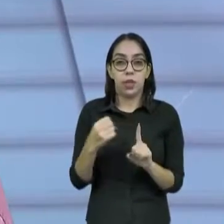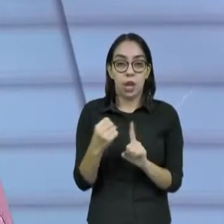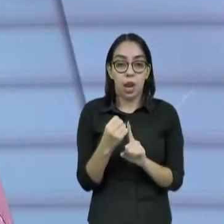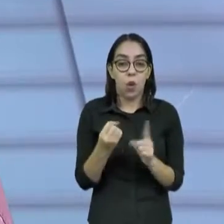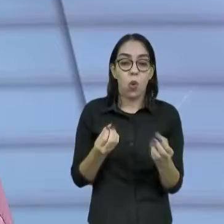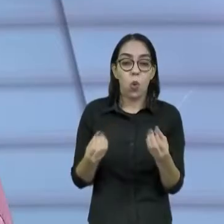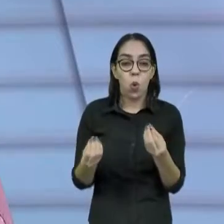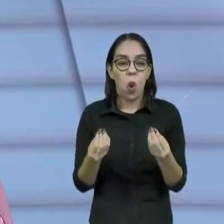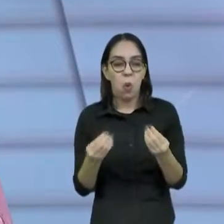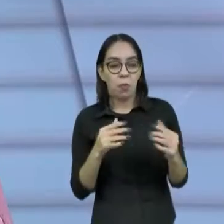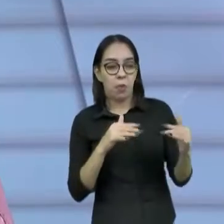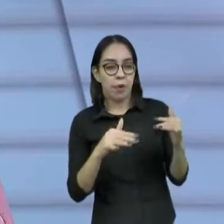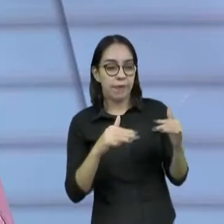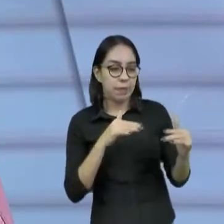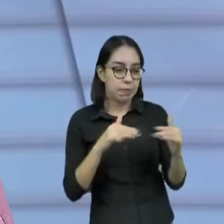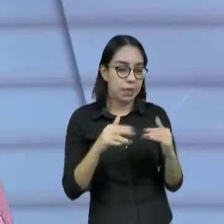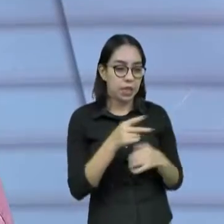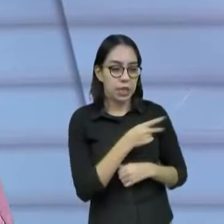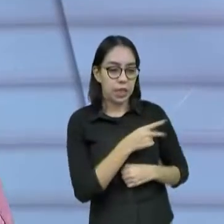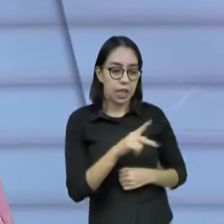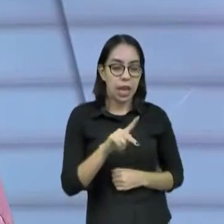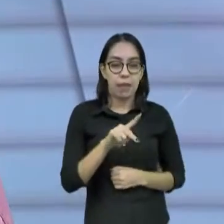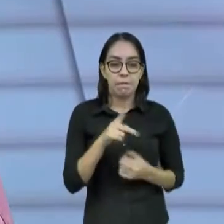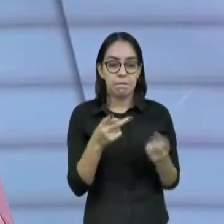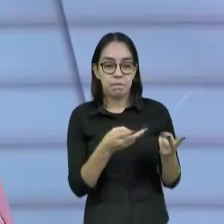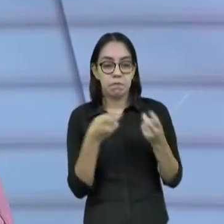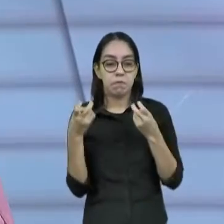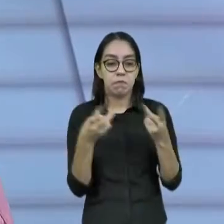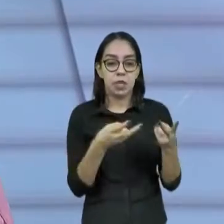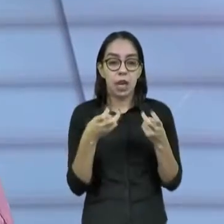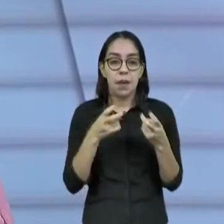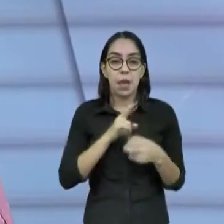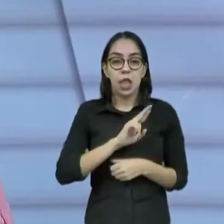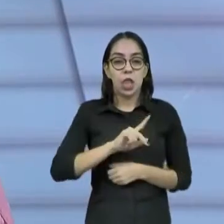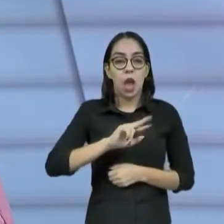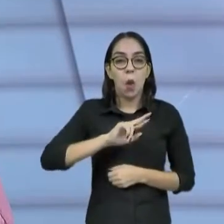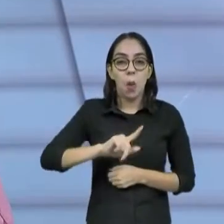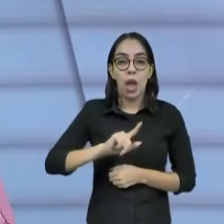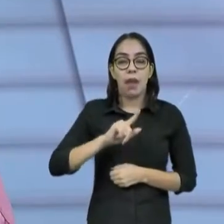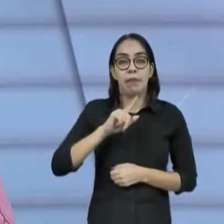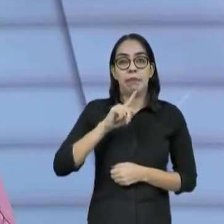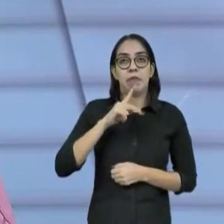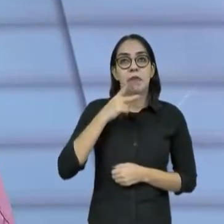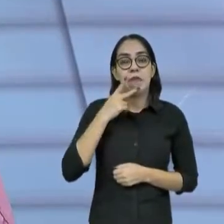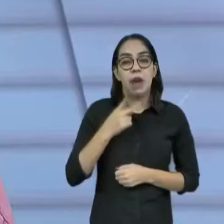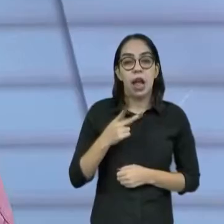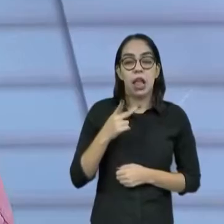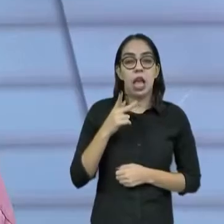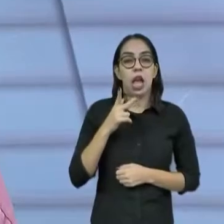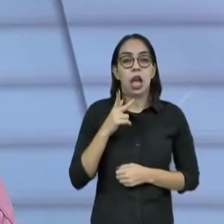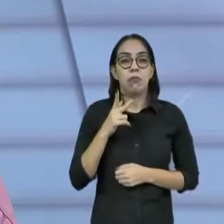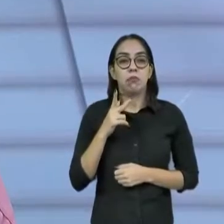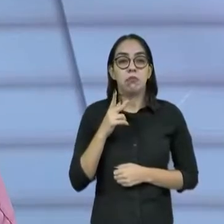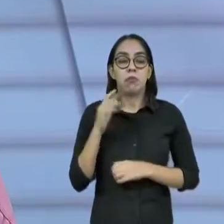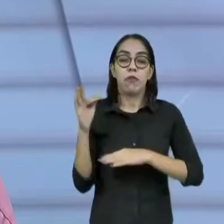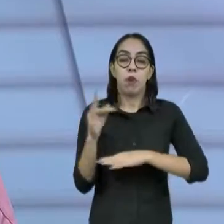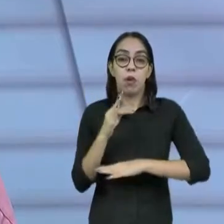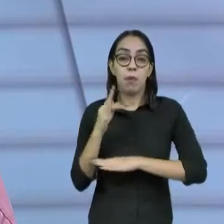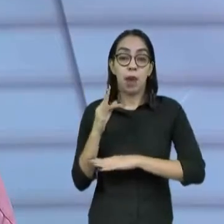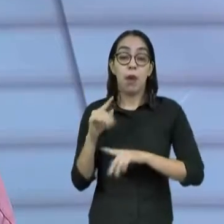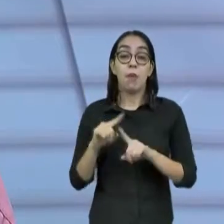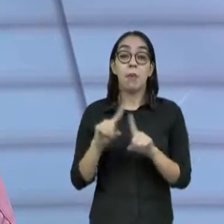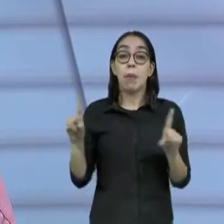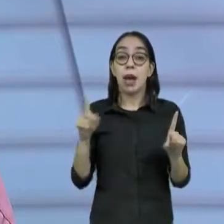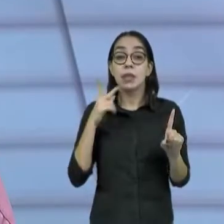movimentam, né? Elas não estão dentro de uma lógica de trabalho digno. Exatamente. No entanto, a gente está falando de